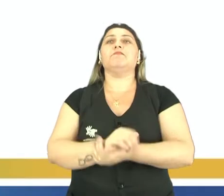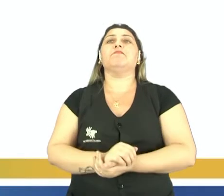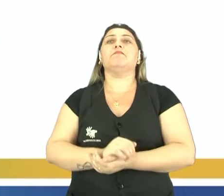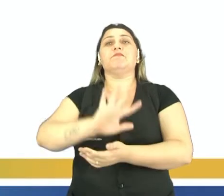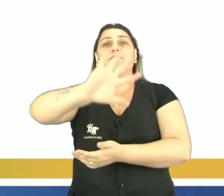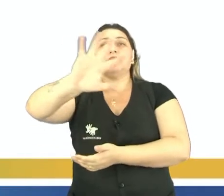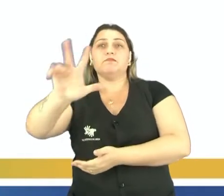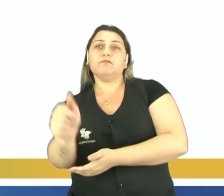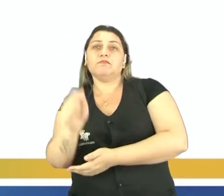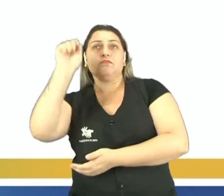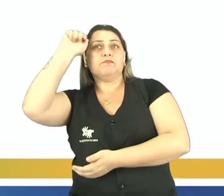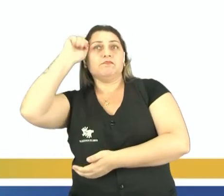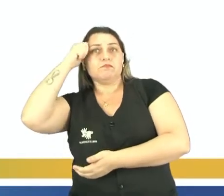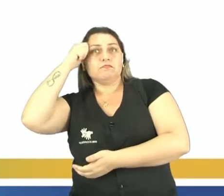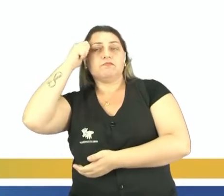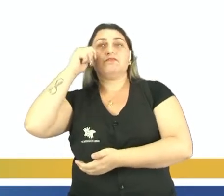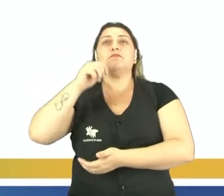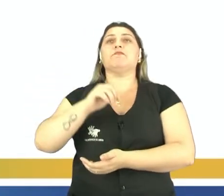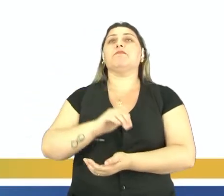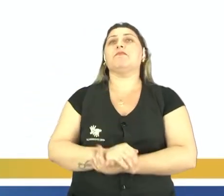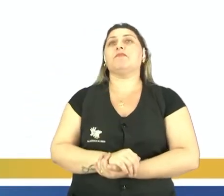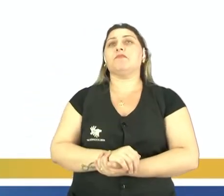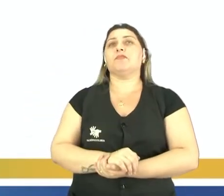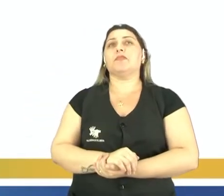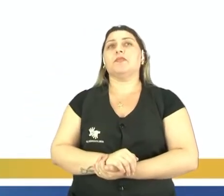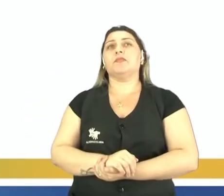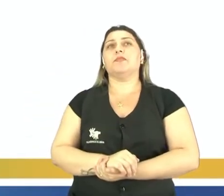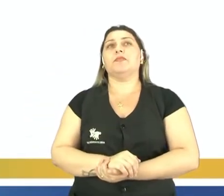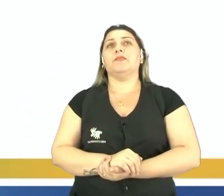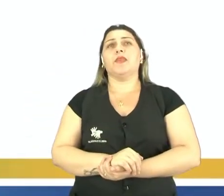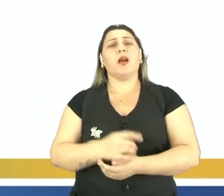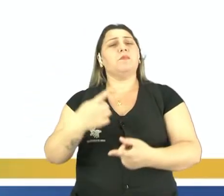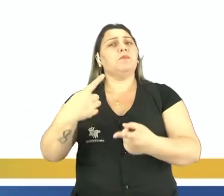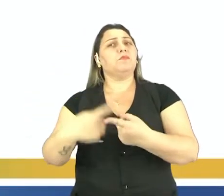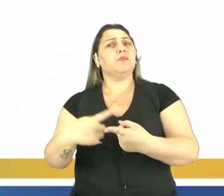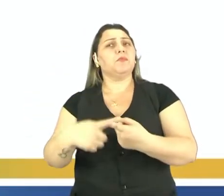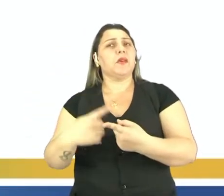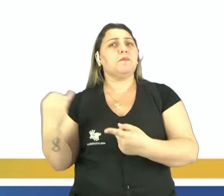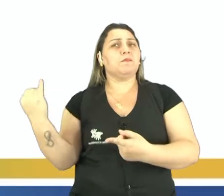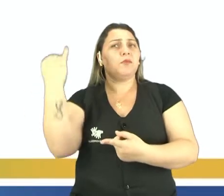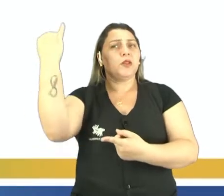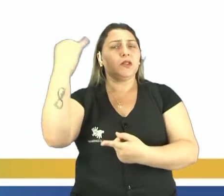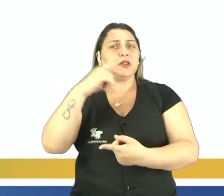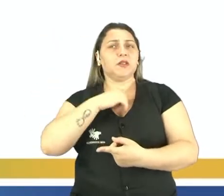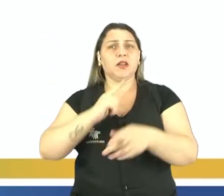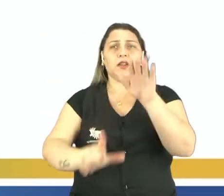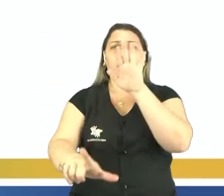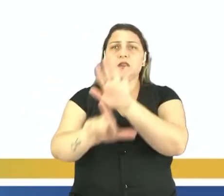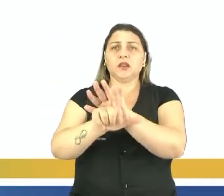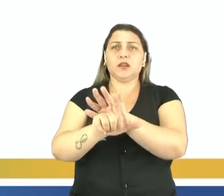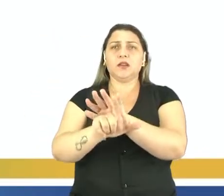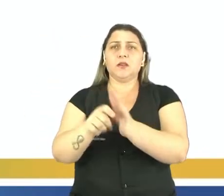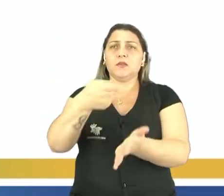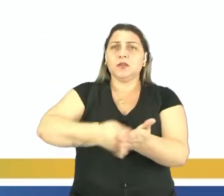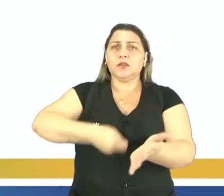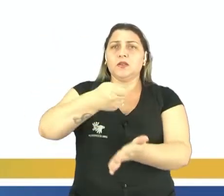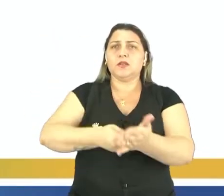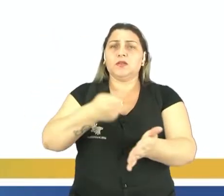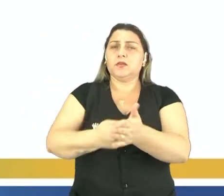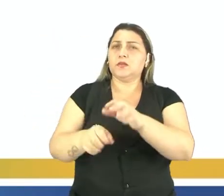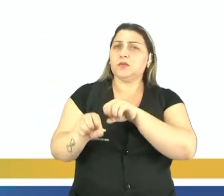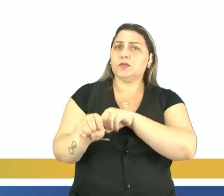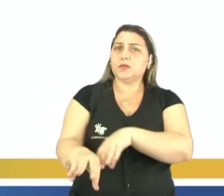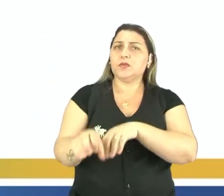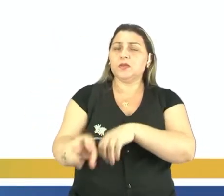africano. Então, por que que é necessário, pessoal, que existam leis que obriguem o ensino